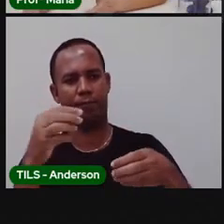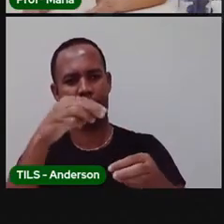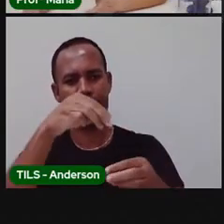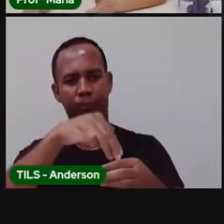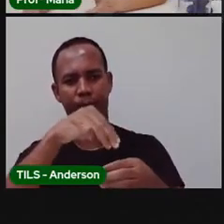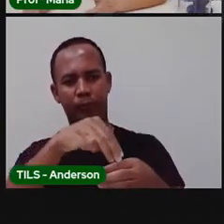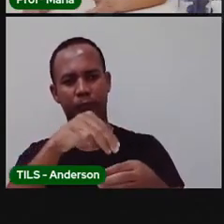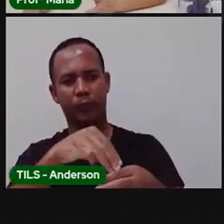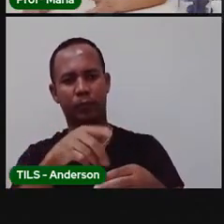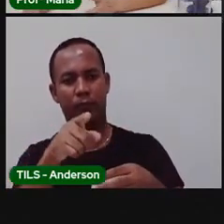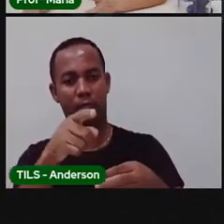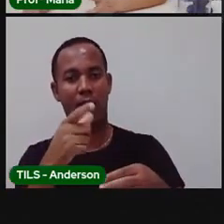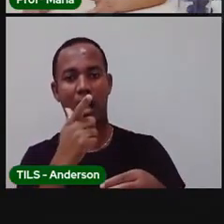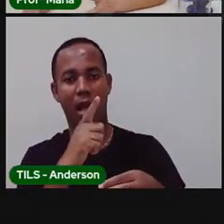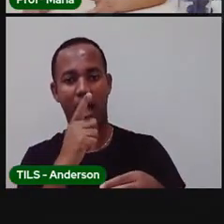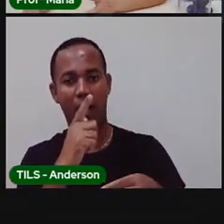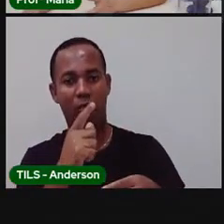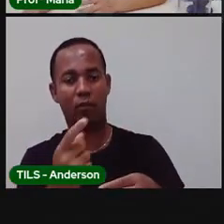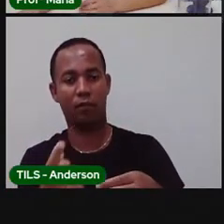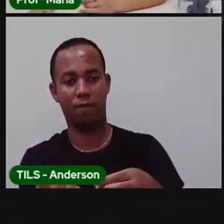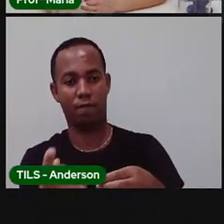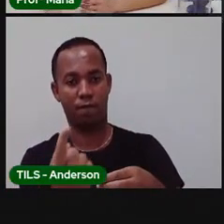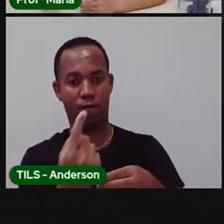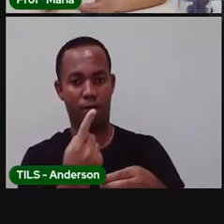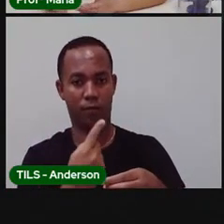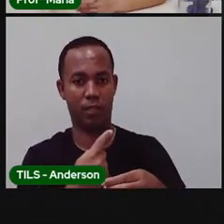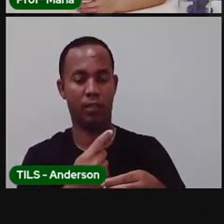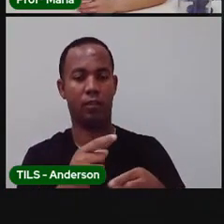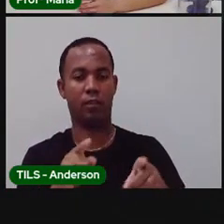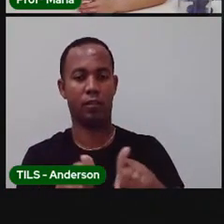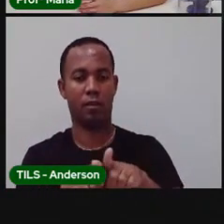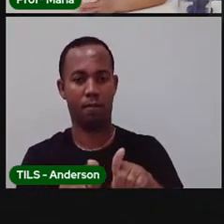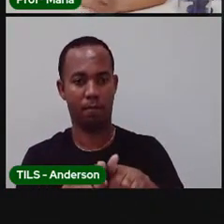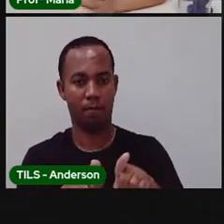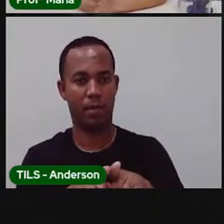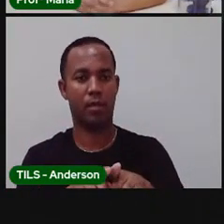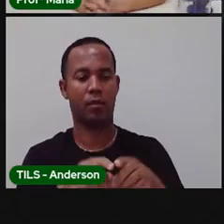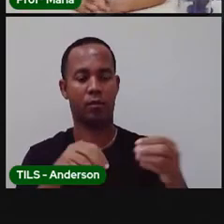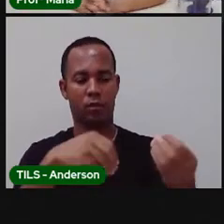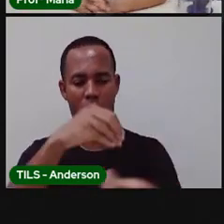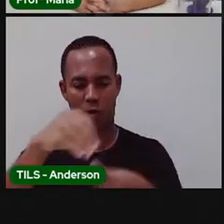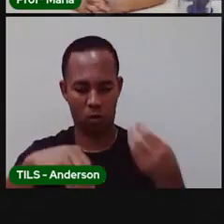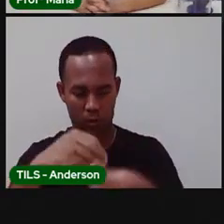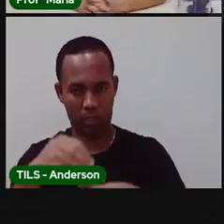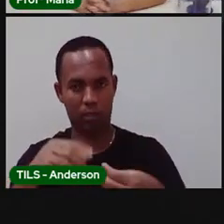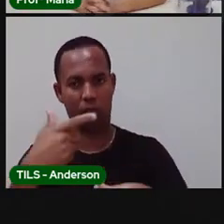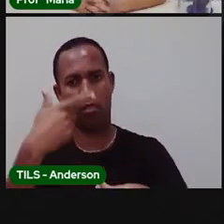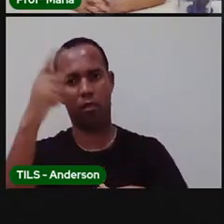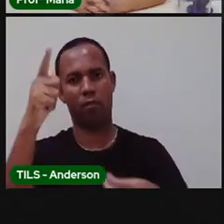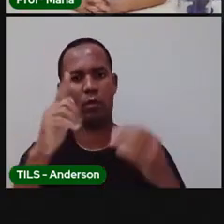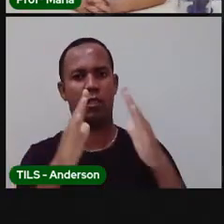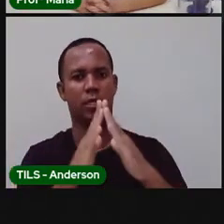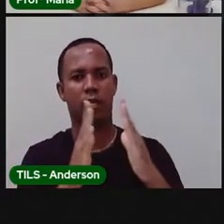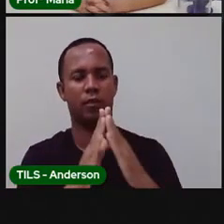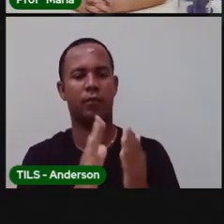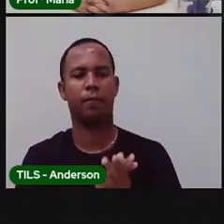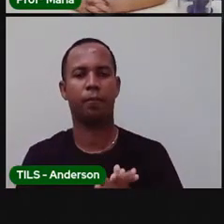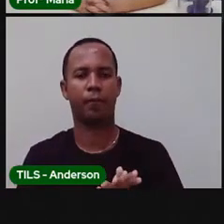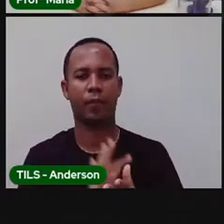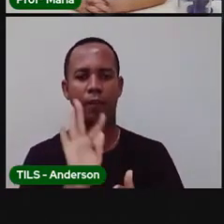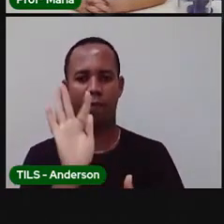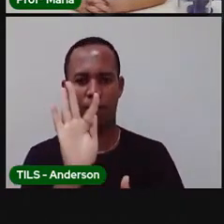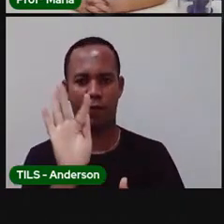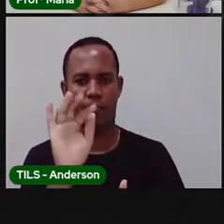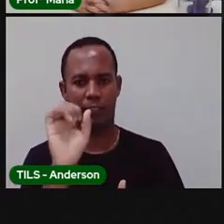e essa água de lá, ela vem pra aqui, pra Feira também, ela passa por um processo aqui em Feira, e depois ela vai pras casas. Em Feira de Santana,